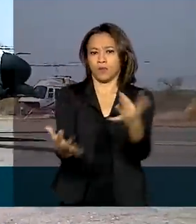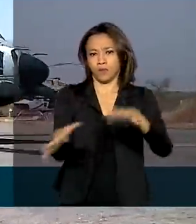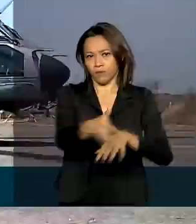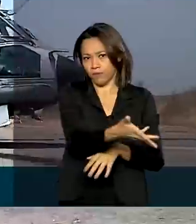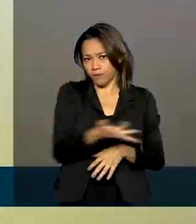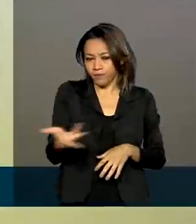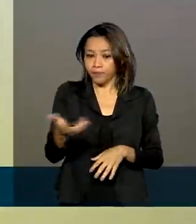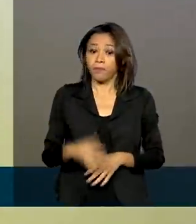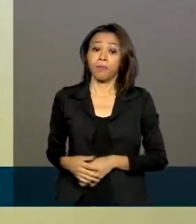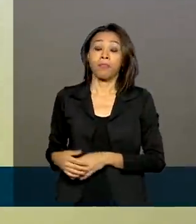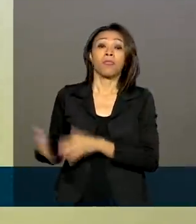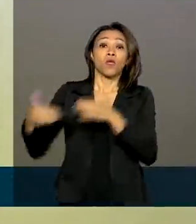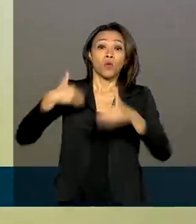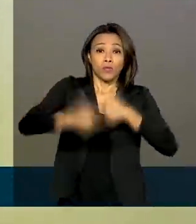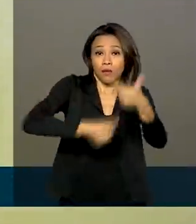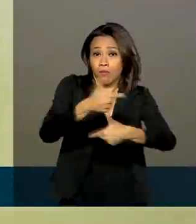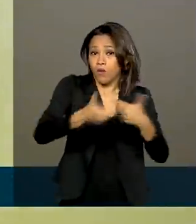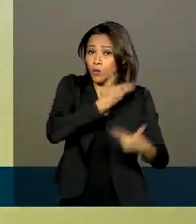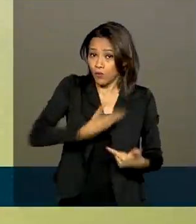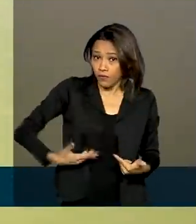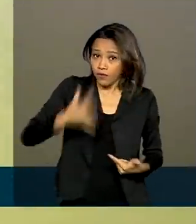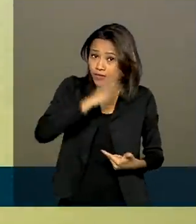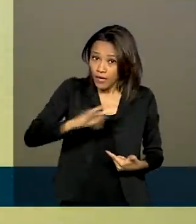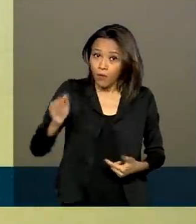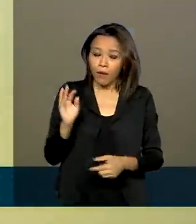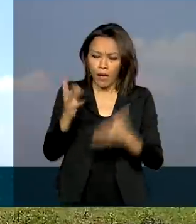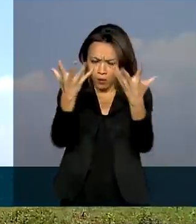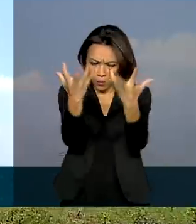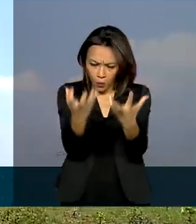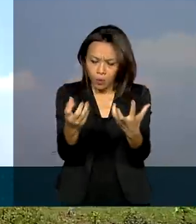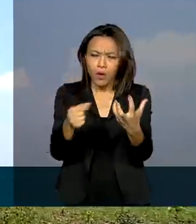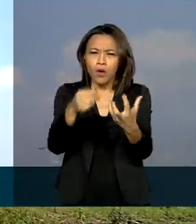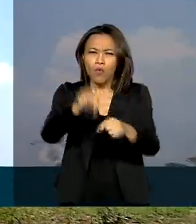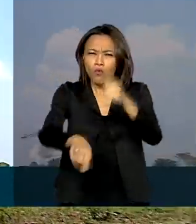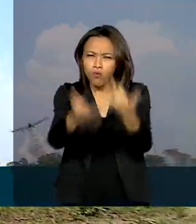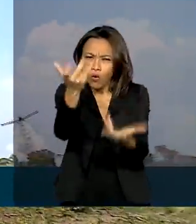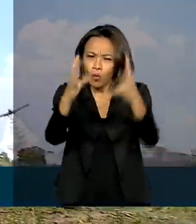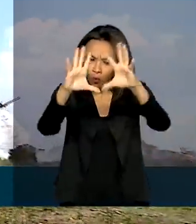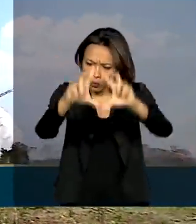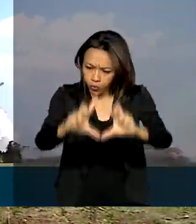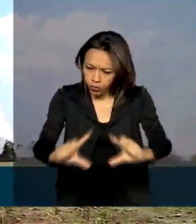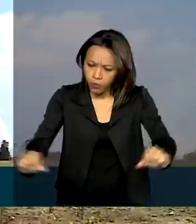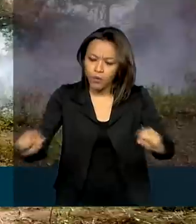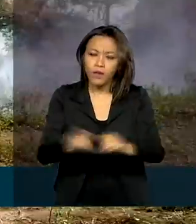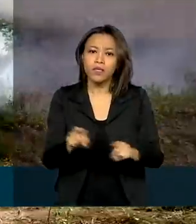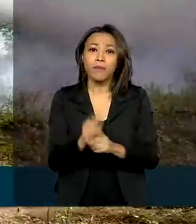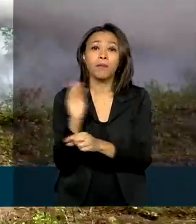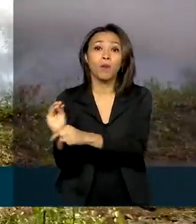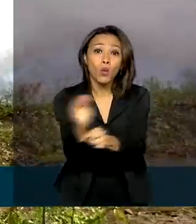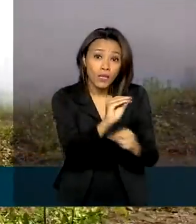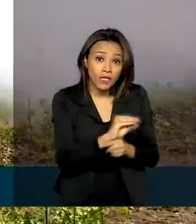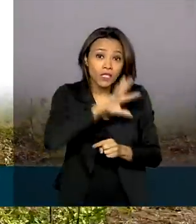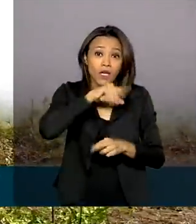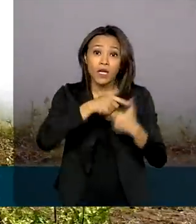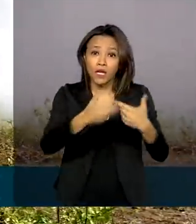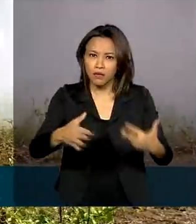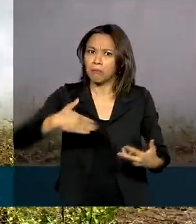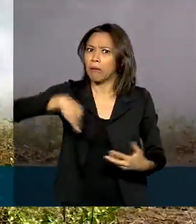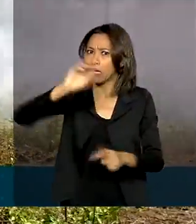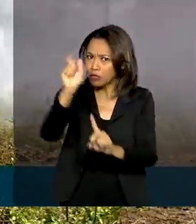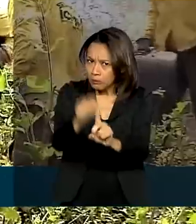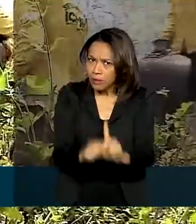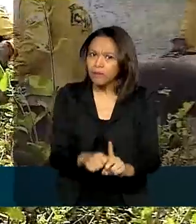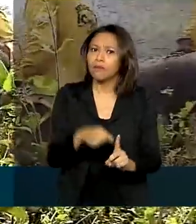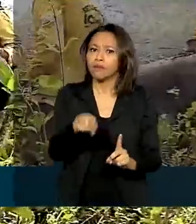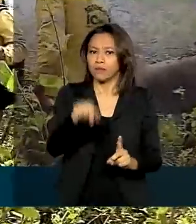para apagar o fogo e conservar a biodiversidade do Pantanal começaram há mais de um mês na região e se concentram em